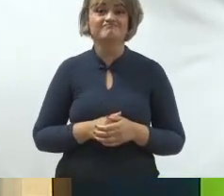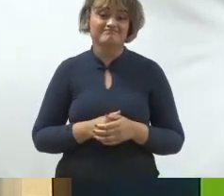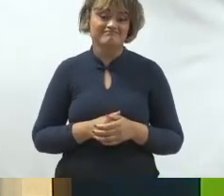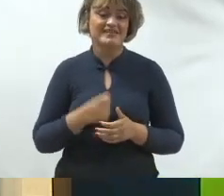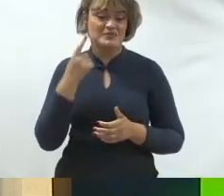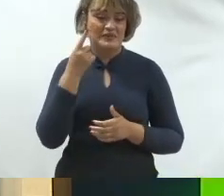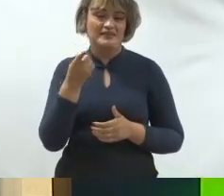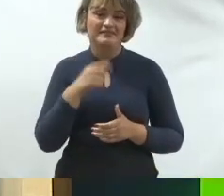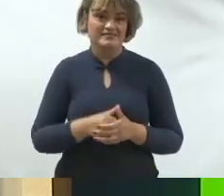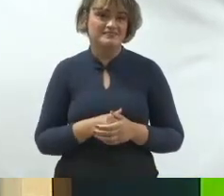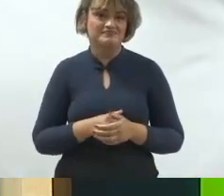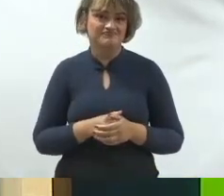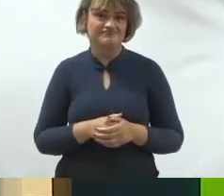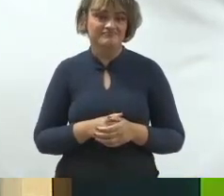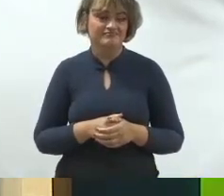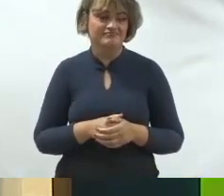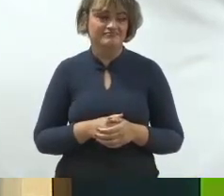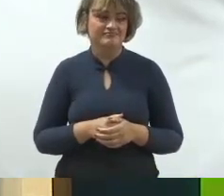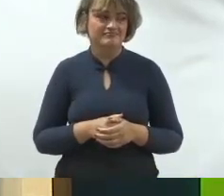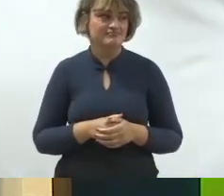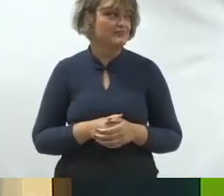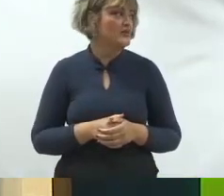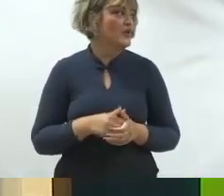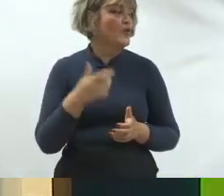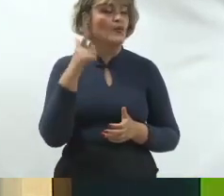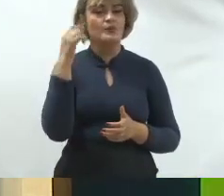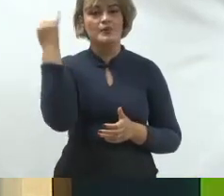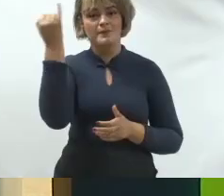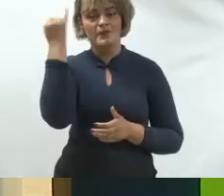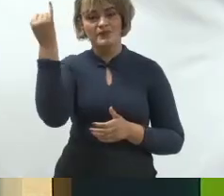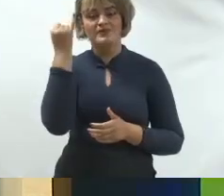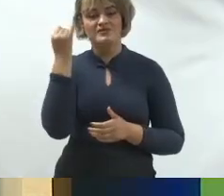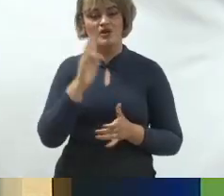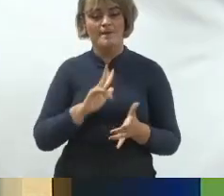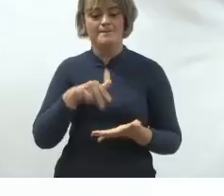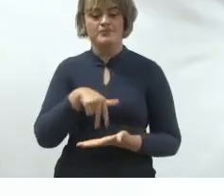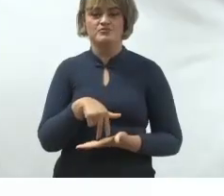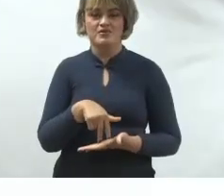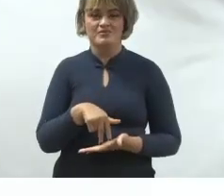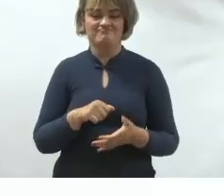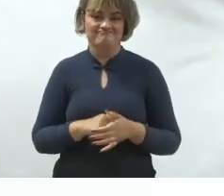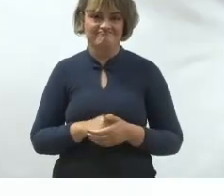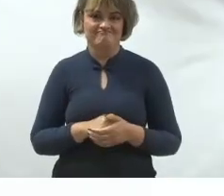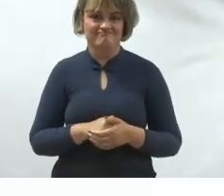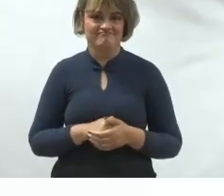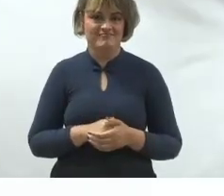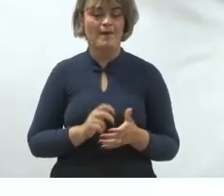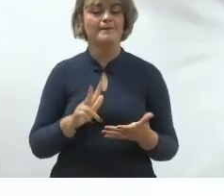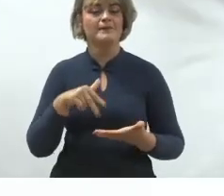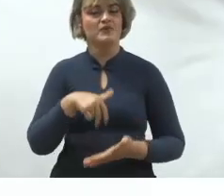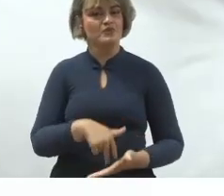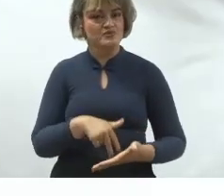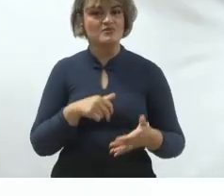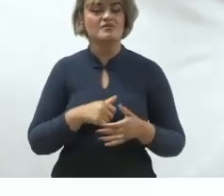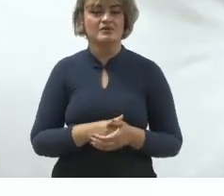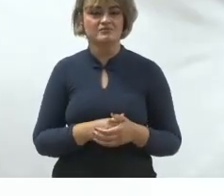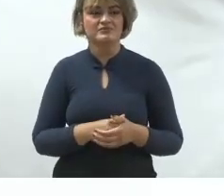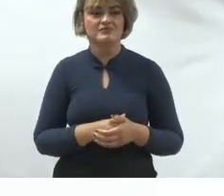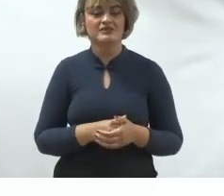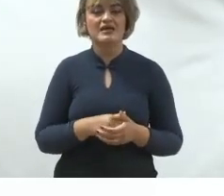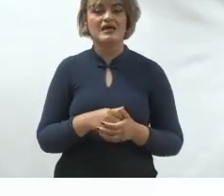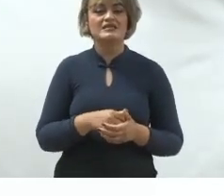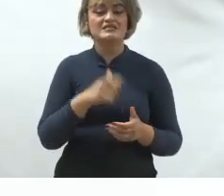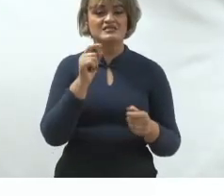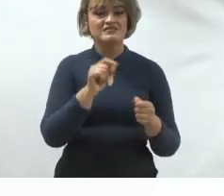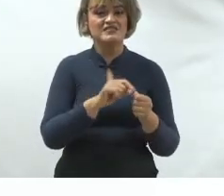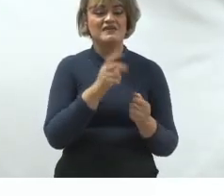discurso político. E outra regrinha importante é a regra do posicionamento. Não existem resultados diferentes para